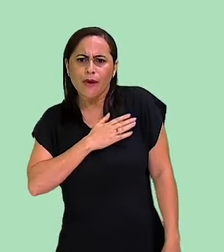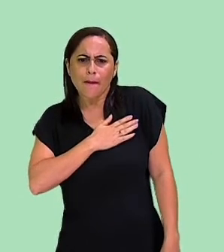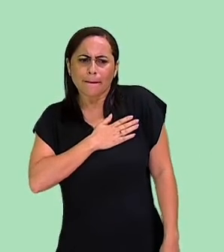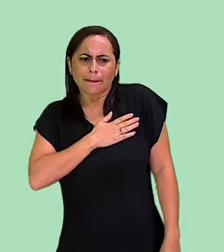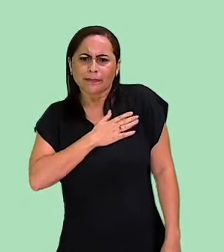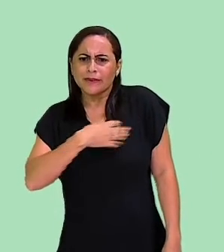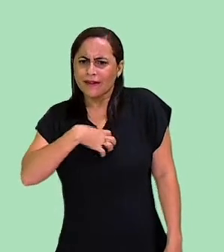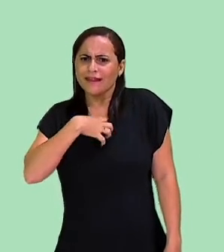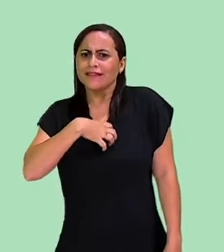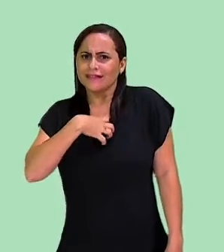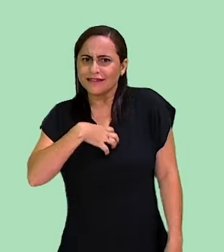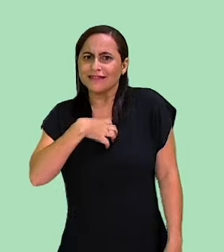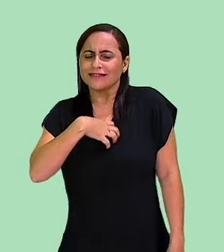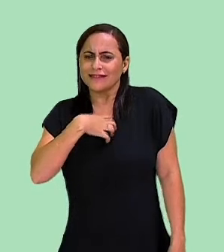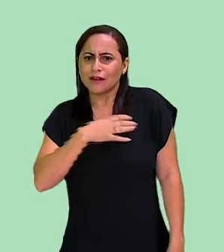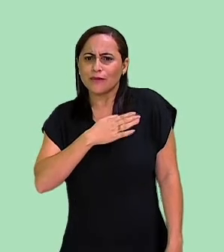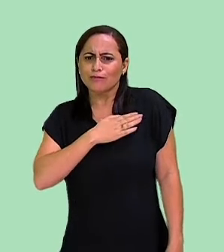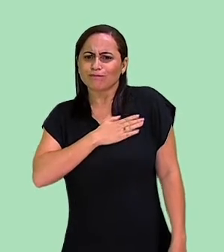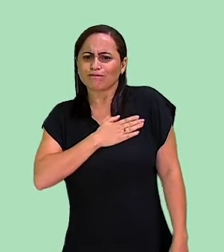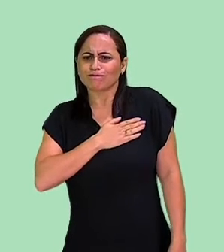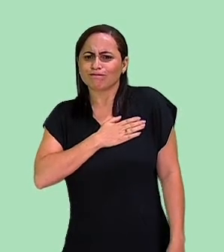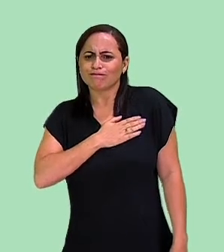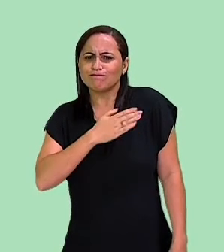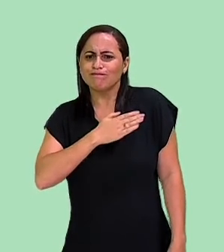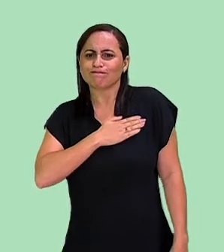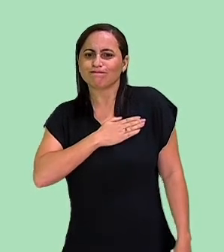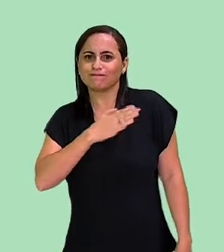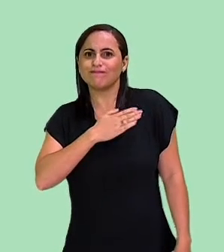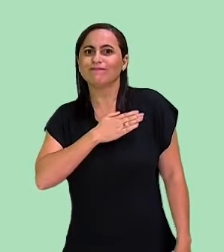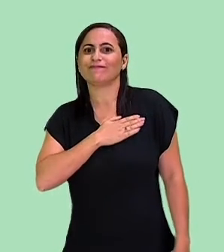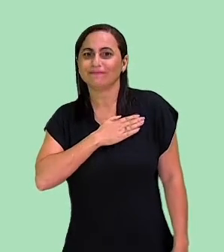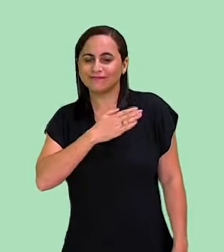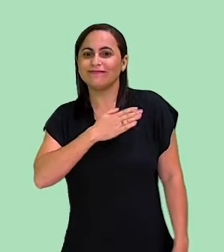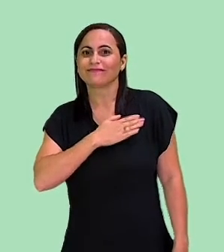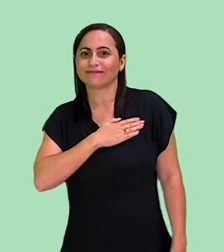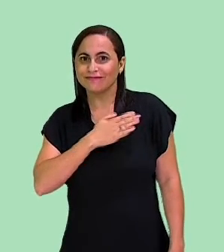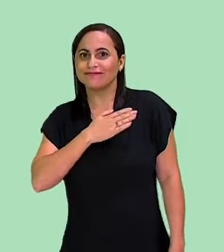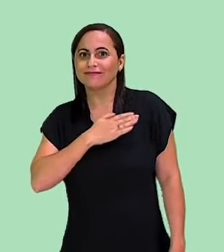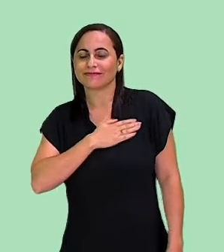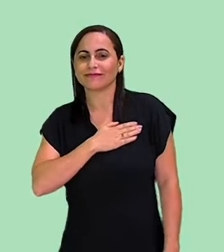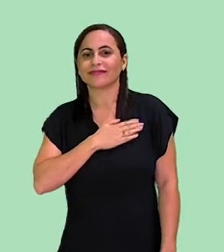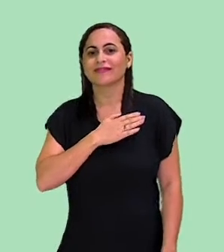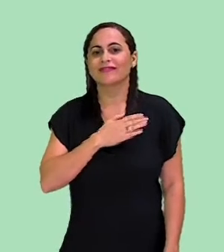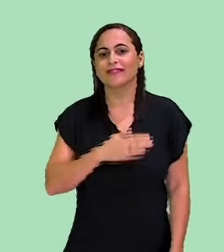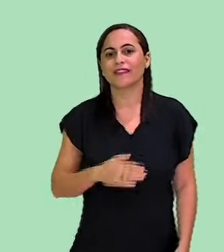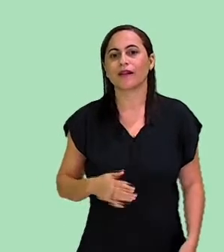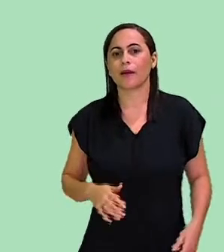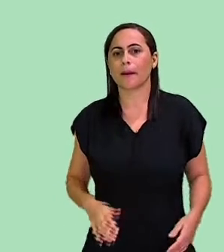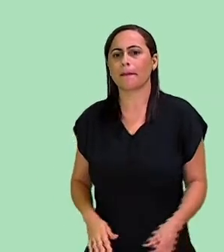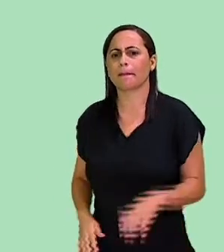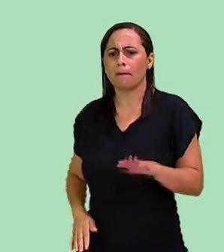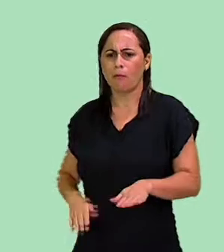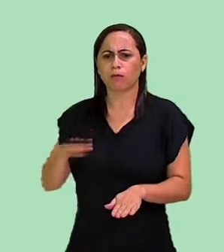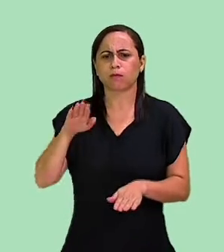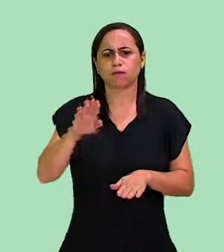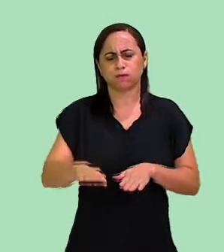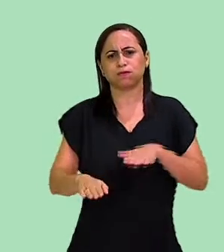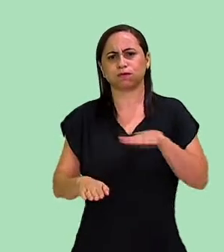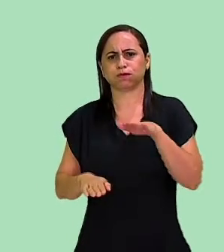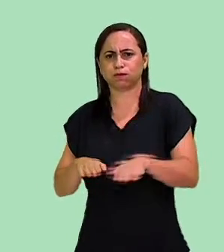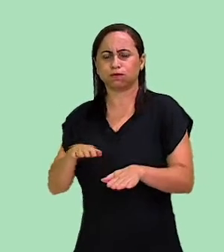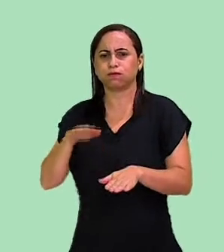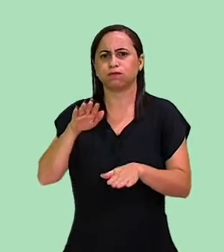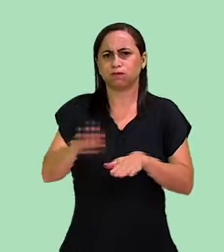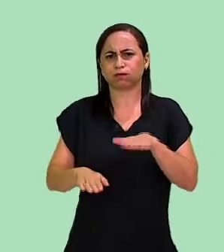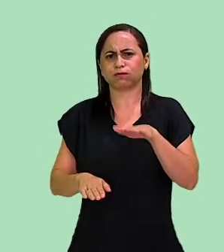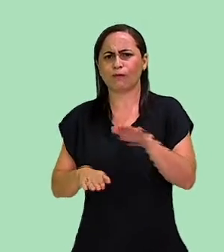alguém Ouço contrabaixo do seu coração E se eu pisar bem forte